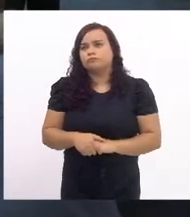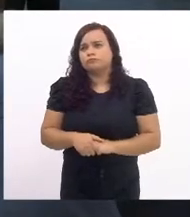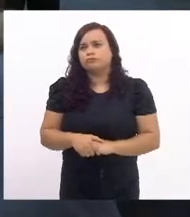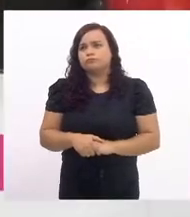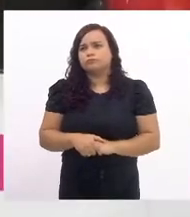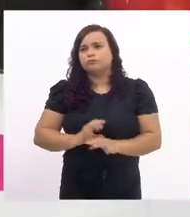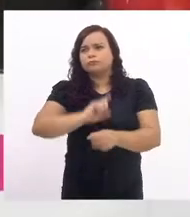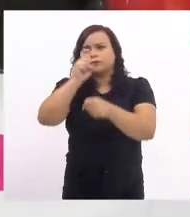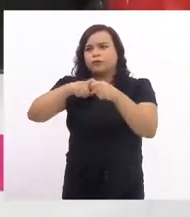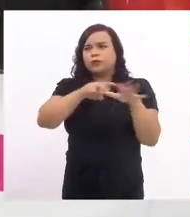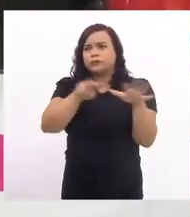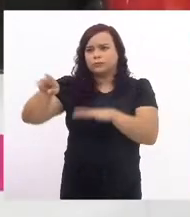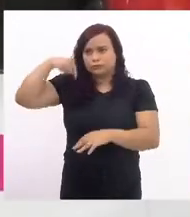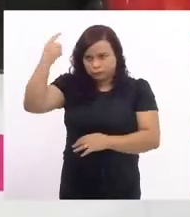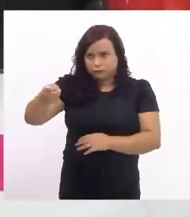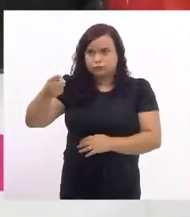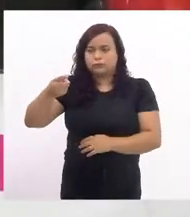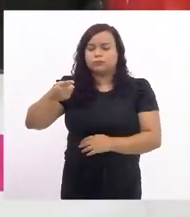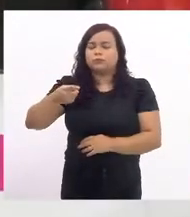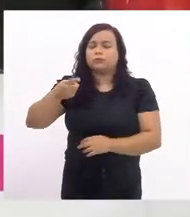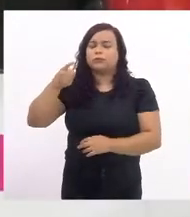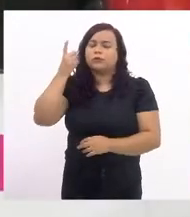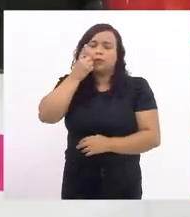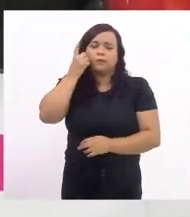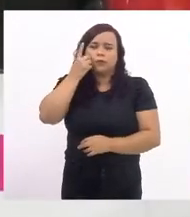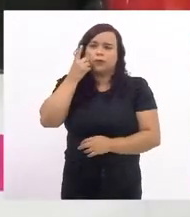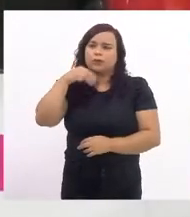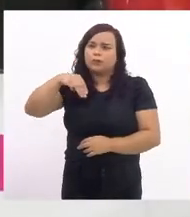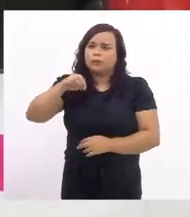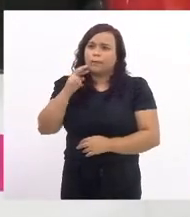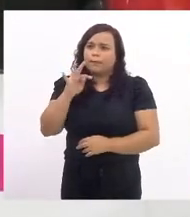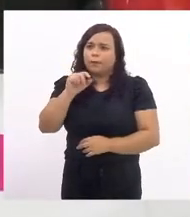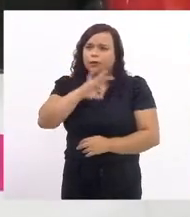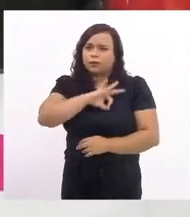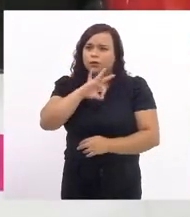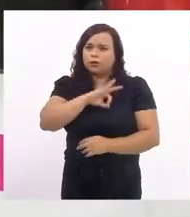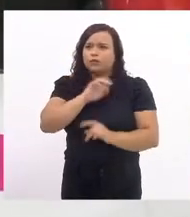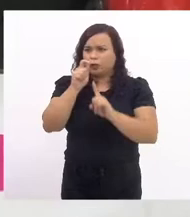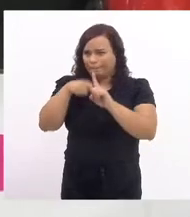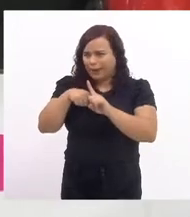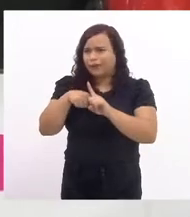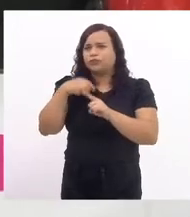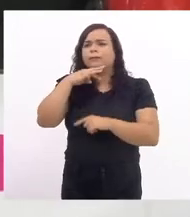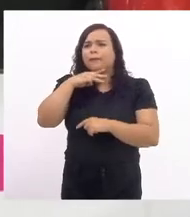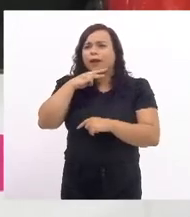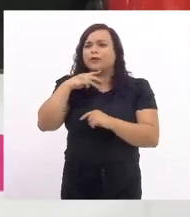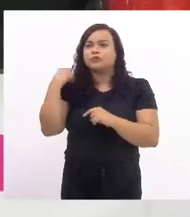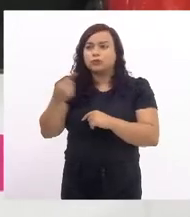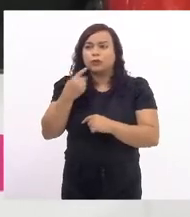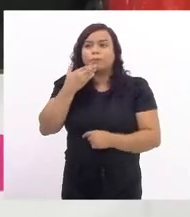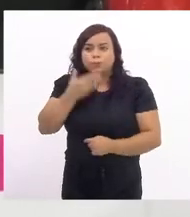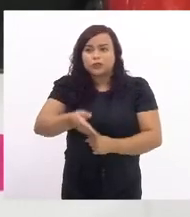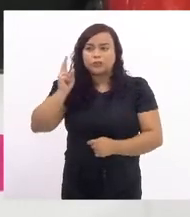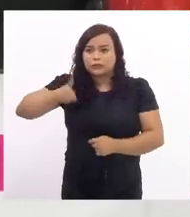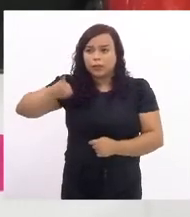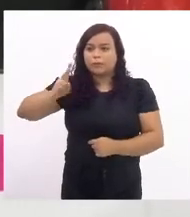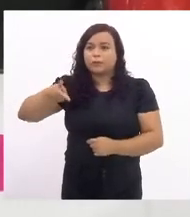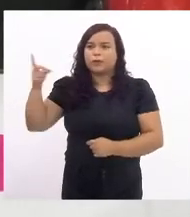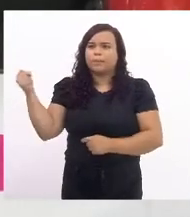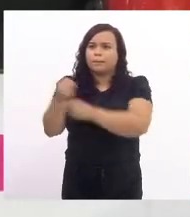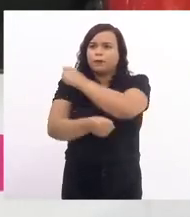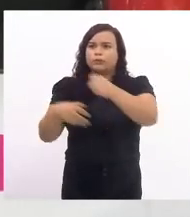Retorna na próxima semana, deputada Marta Rocha. O mês todo, a gente vai pedir à presidência que ponha os projetos